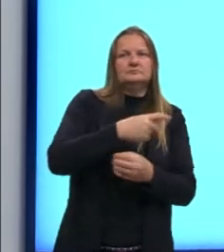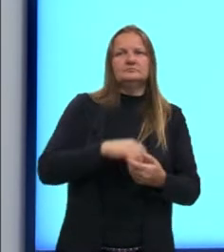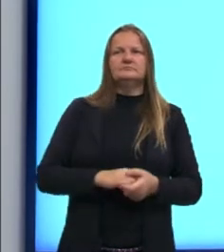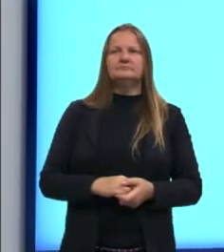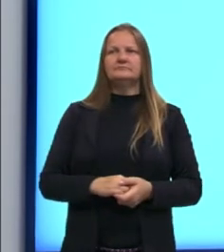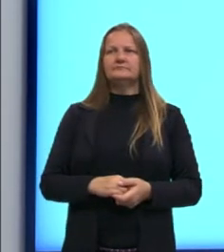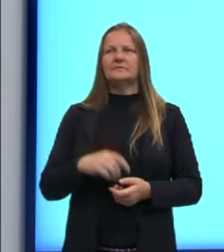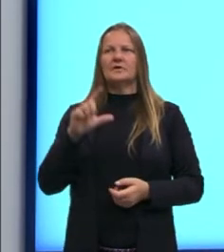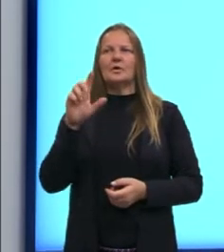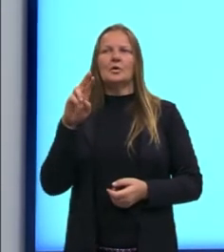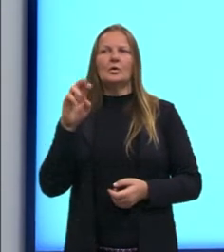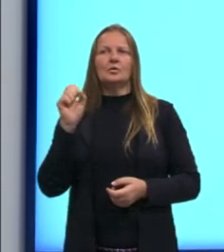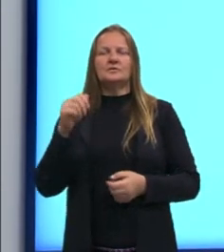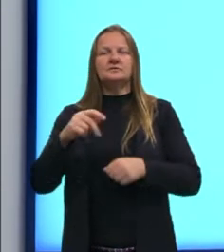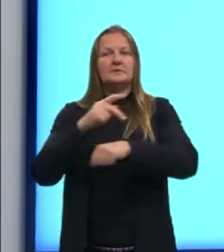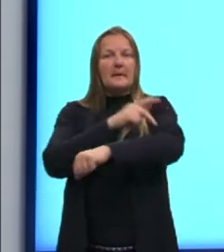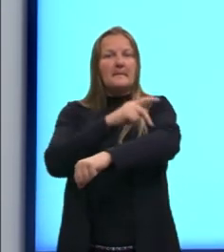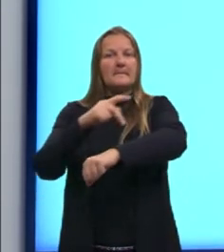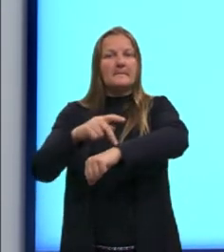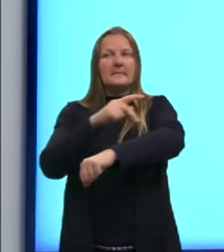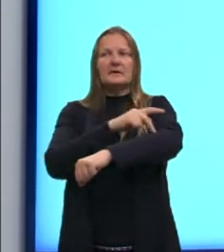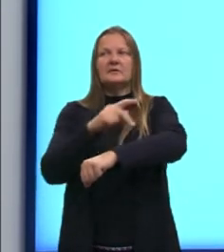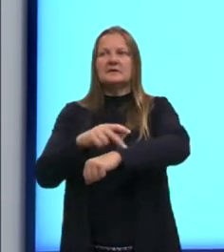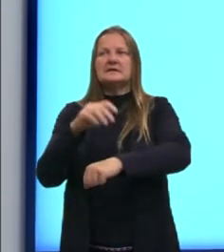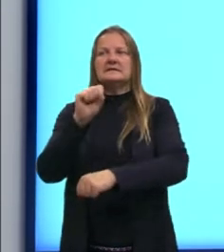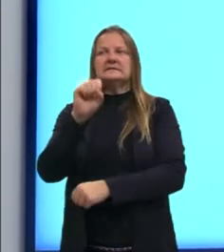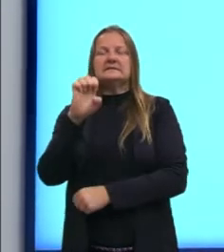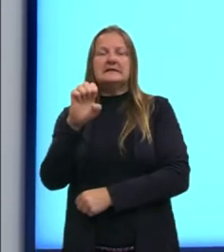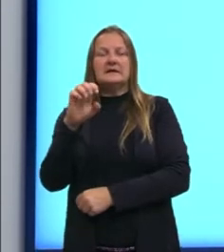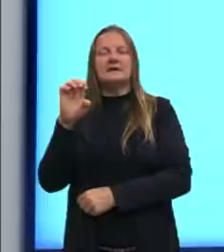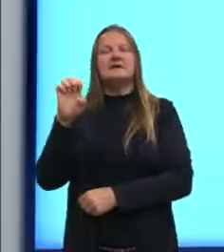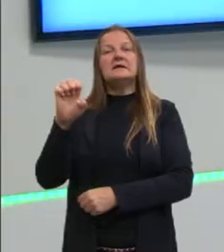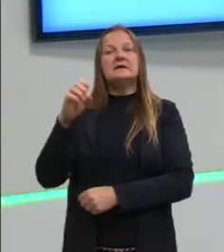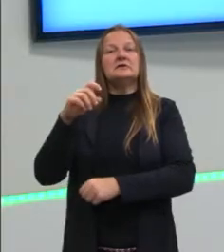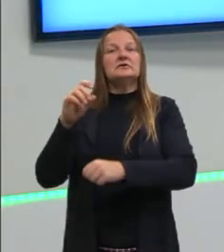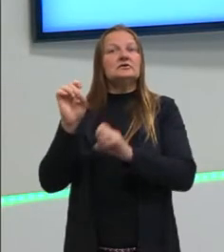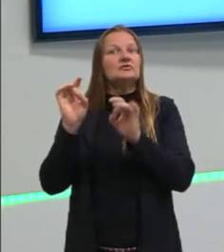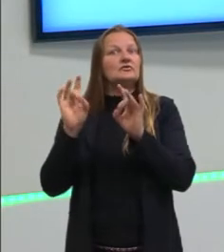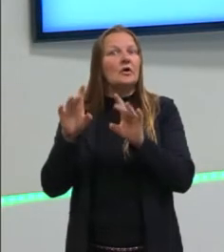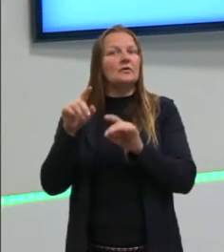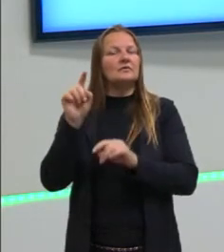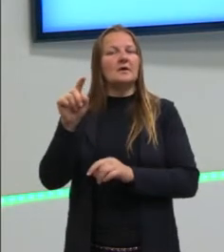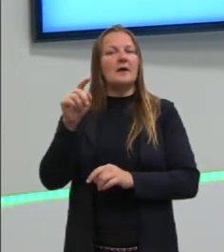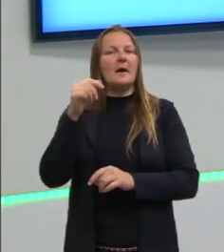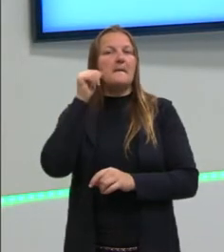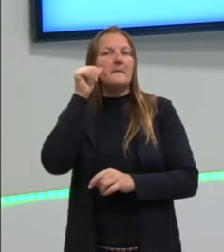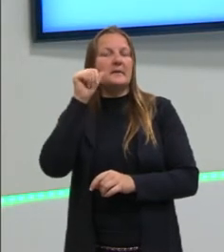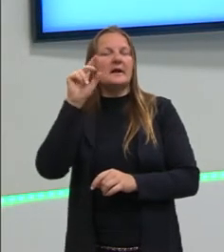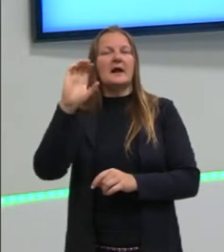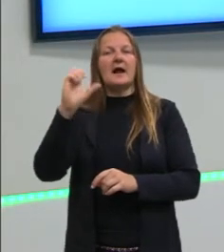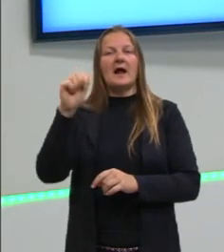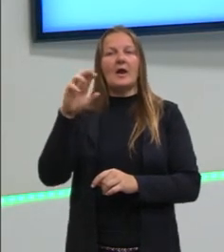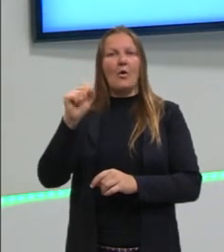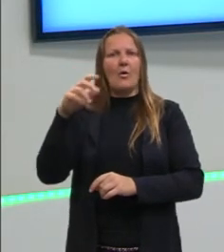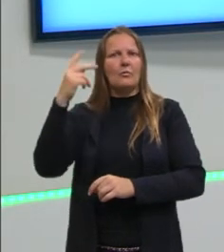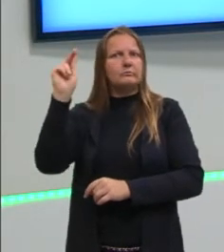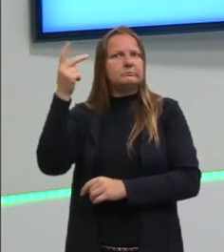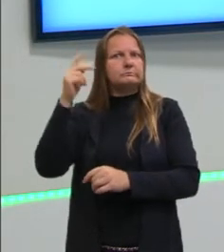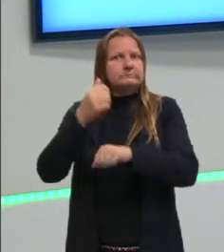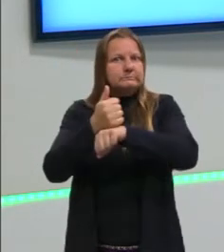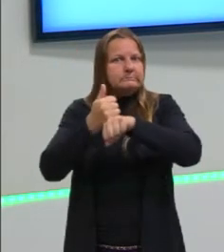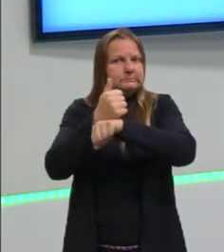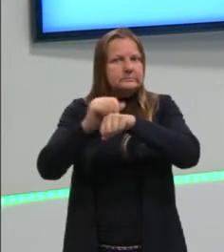Lourdes é pedagoga se e somente se Carol for historiadora. Novamente, eu tenho essa